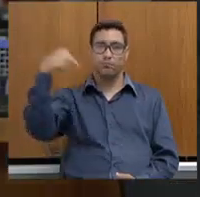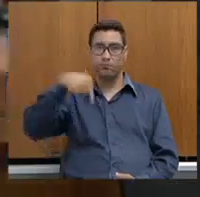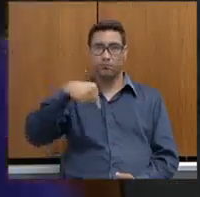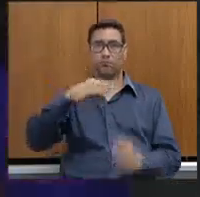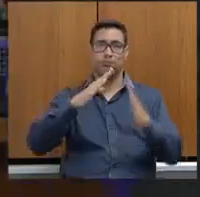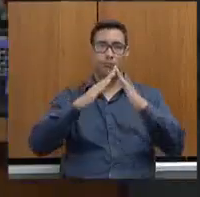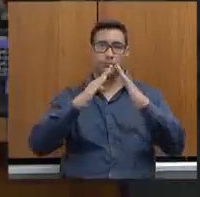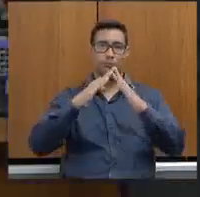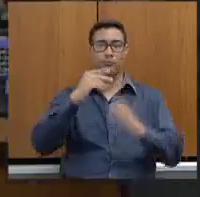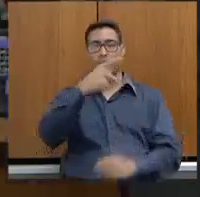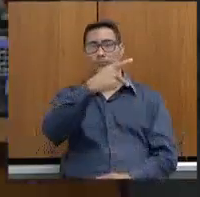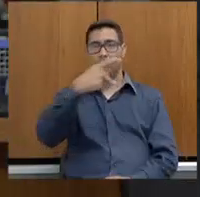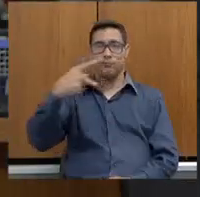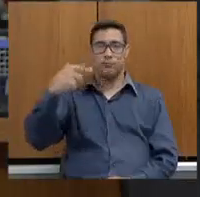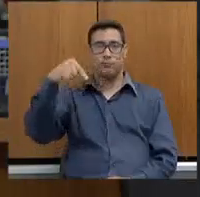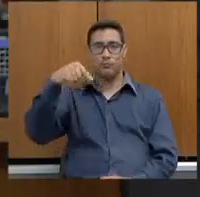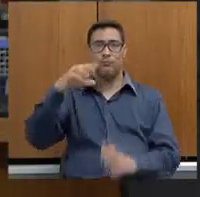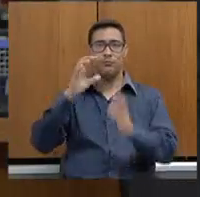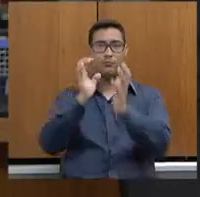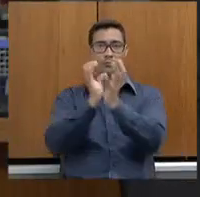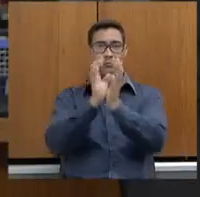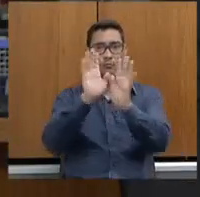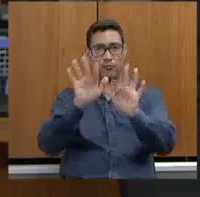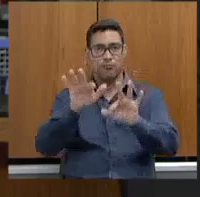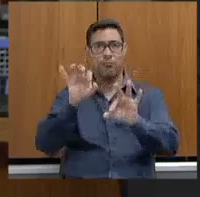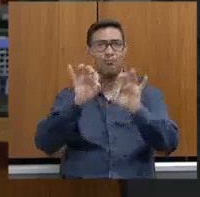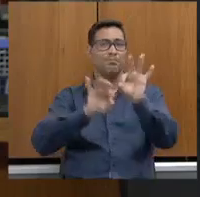presidente dessa comissão e conduz de forma...